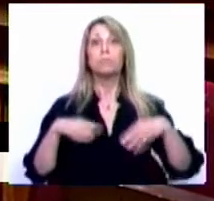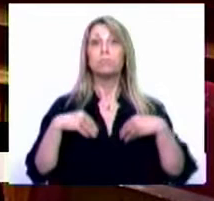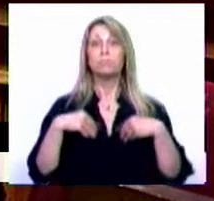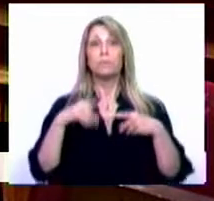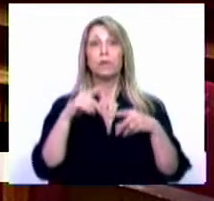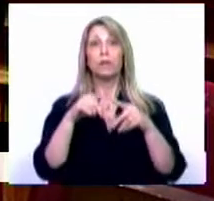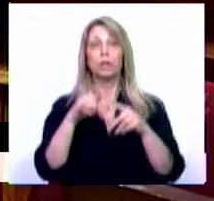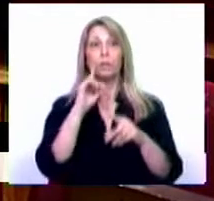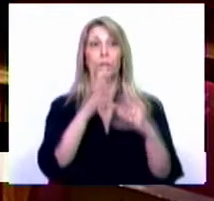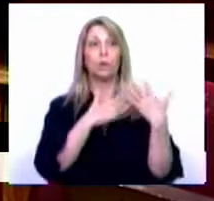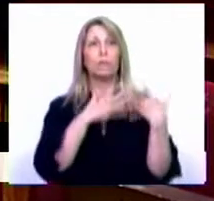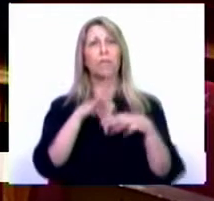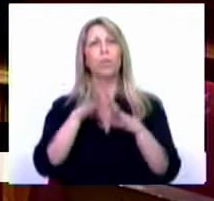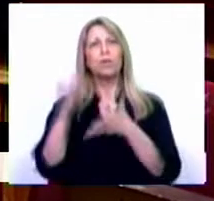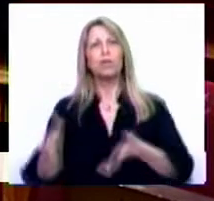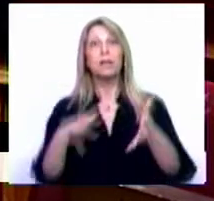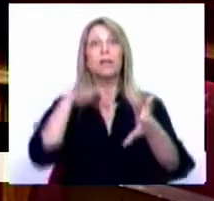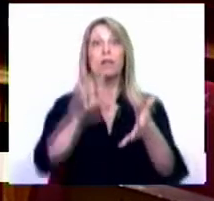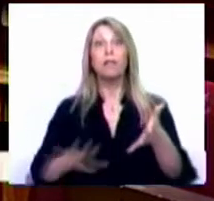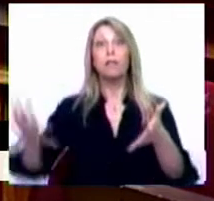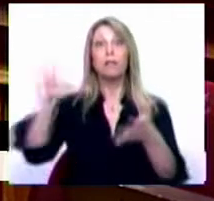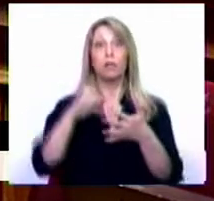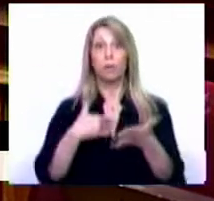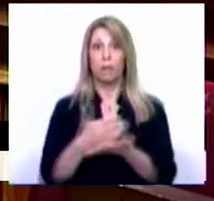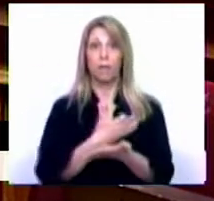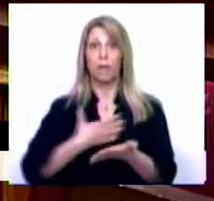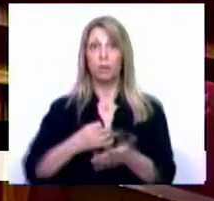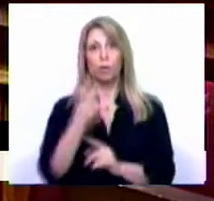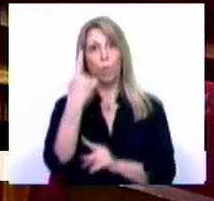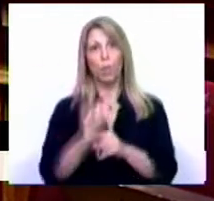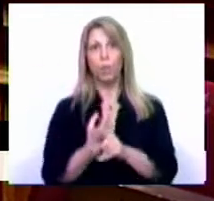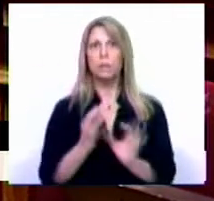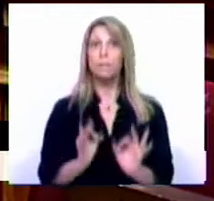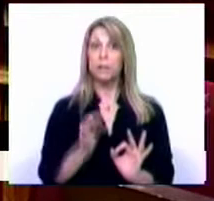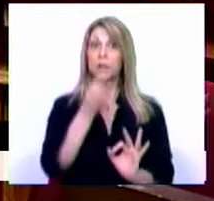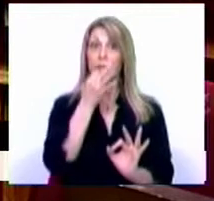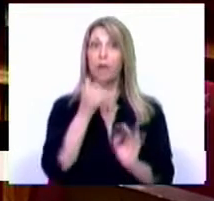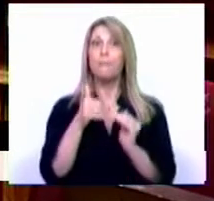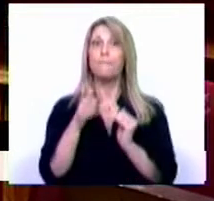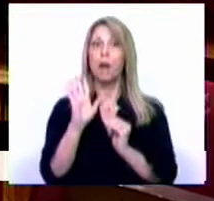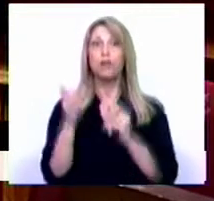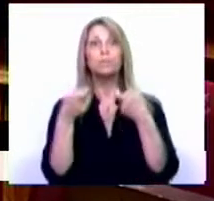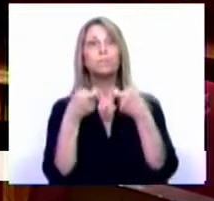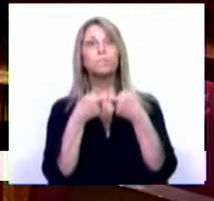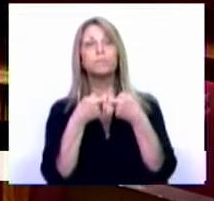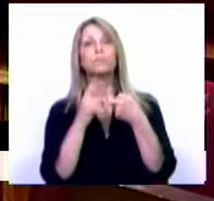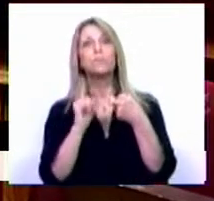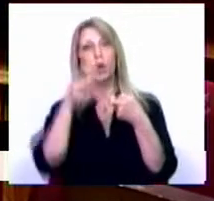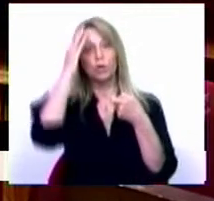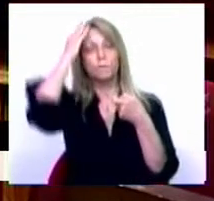Estratégia Nacional de Dados, que é alguma coisa de que é preciso falar mais, devidamente alinhada com a correspondente